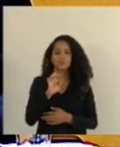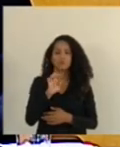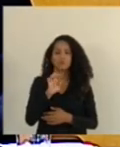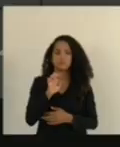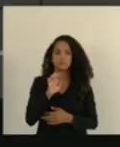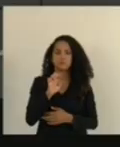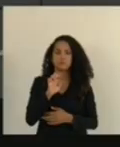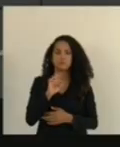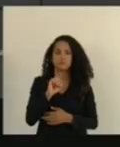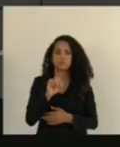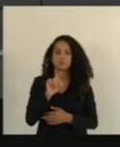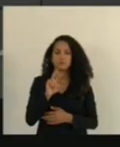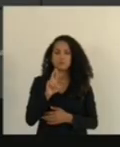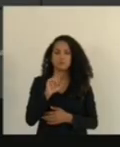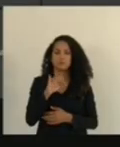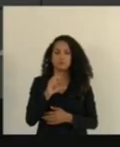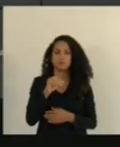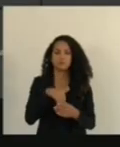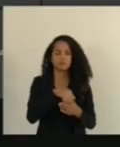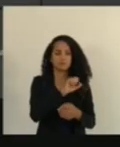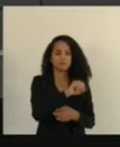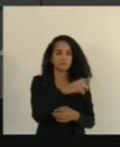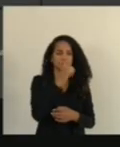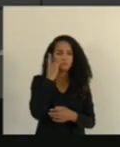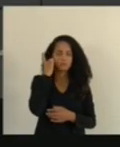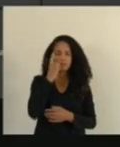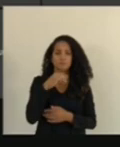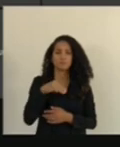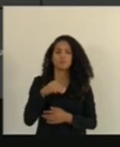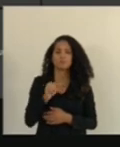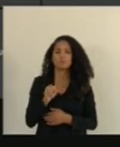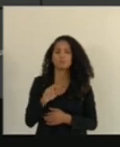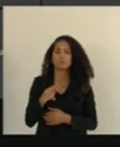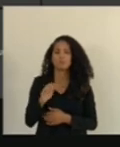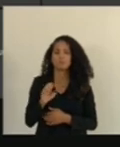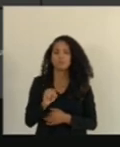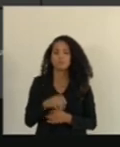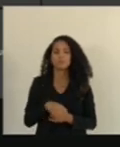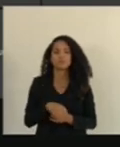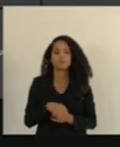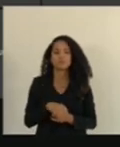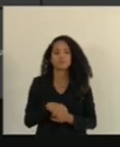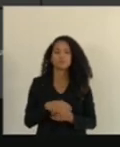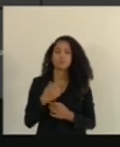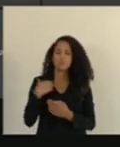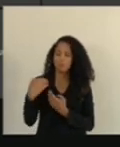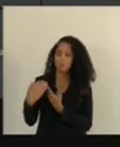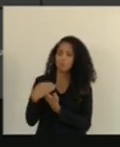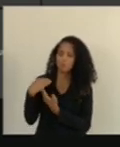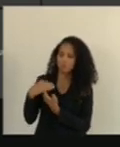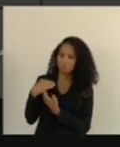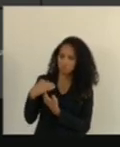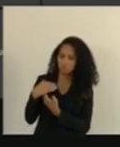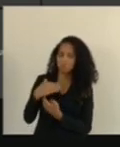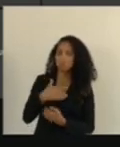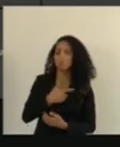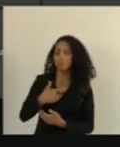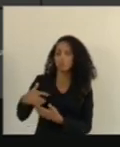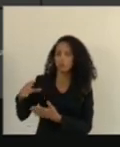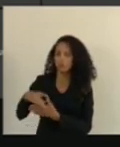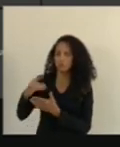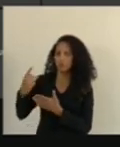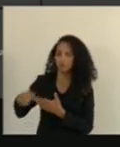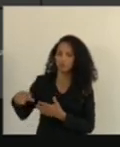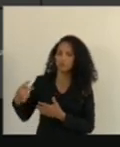Voto sim. Teodorico Ferraço vota sim. Deputado Torino Marques? Seguindo a orientação, senhor presidente de Daripagung, e o líder do governo nessa Casa de